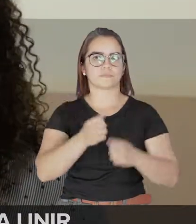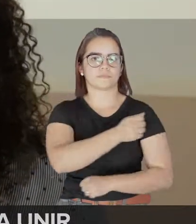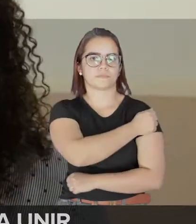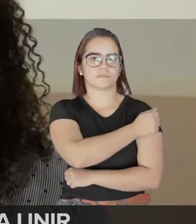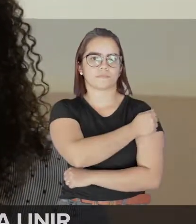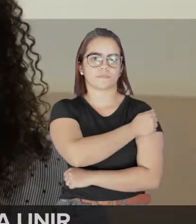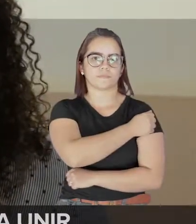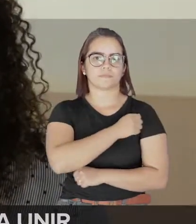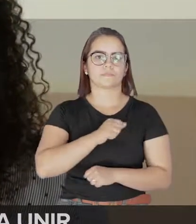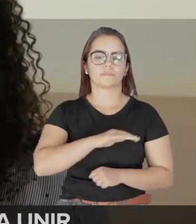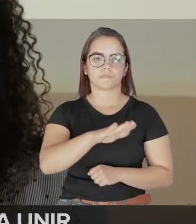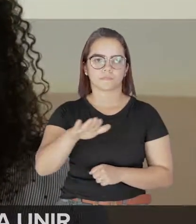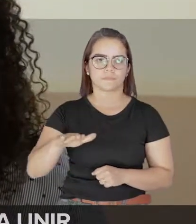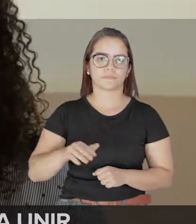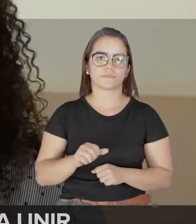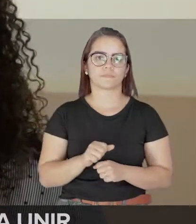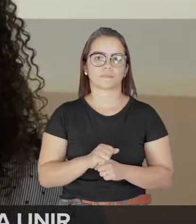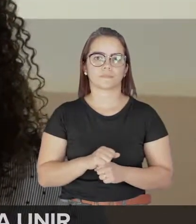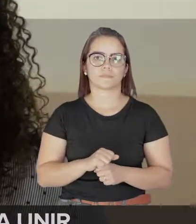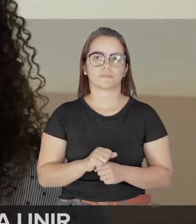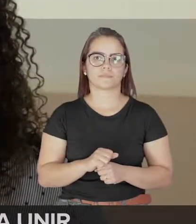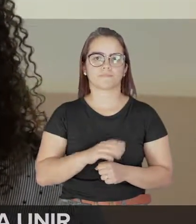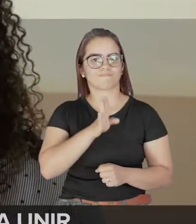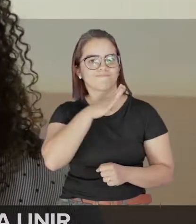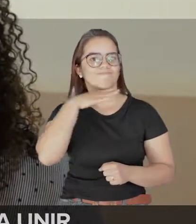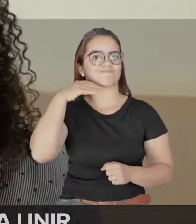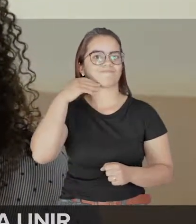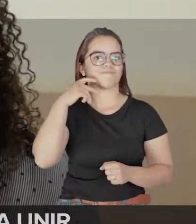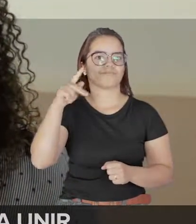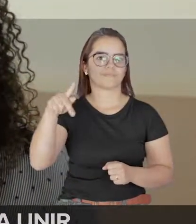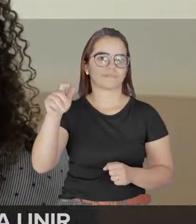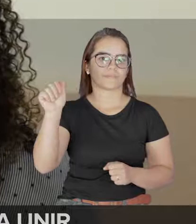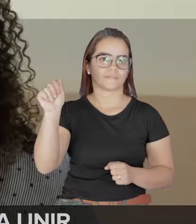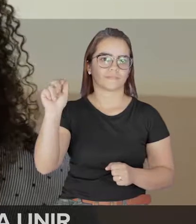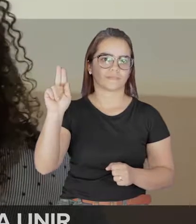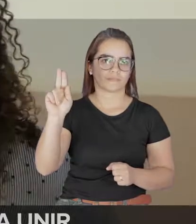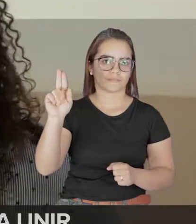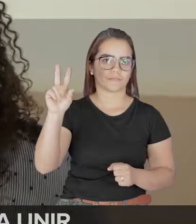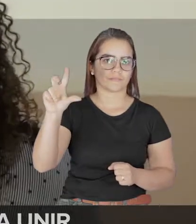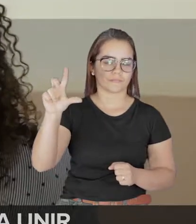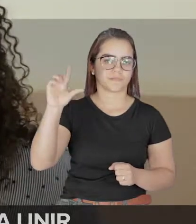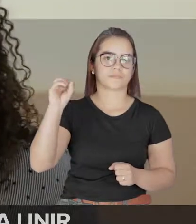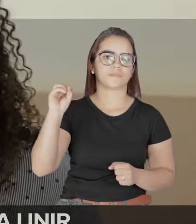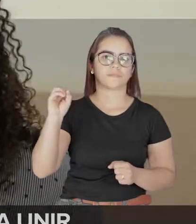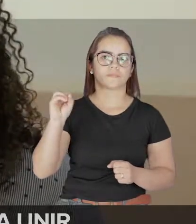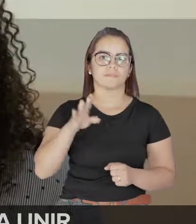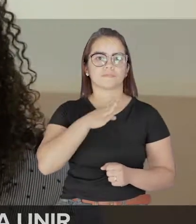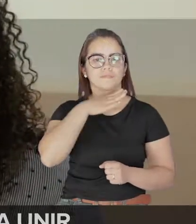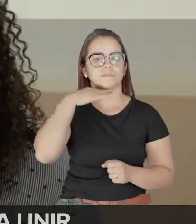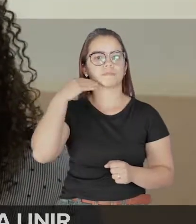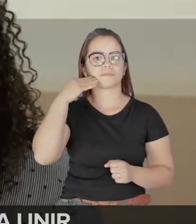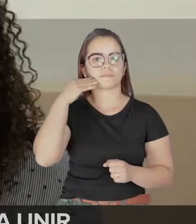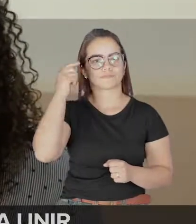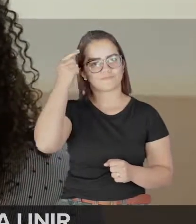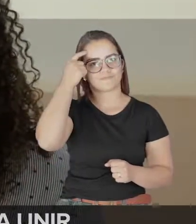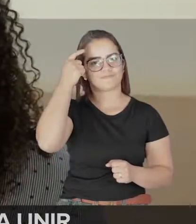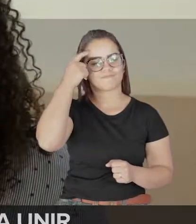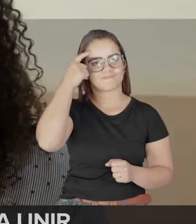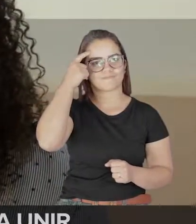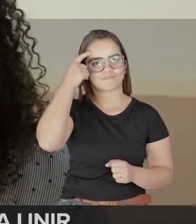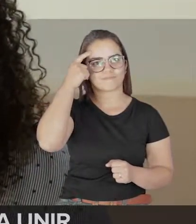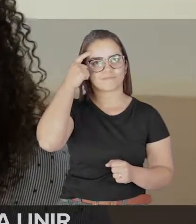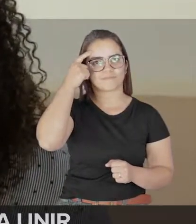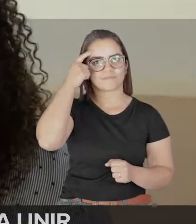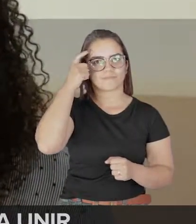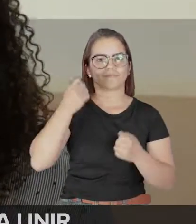vivenciou recentemente a perda do aluno Paulo. E a partir dessa grande perda, a gente começou também a pensar